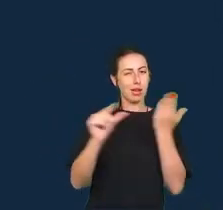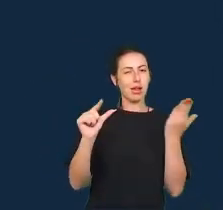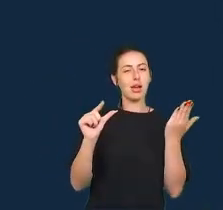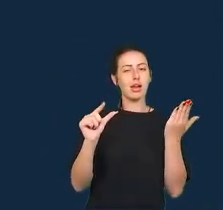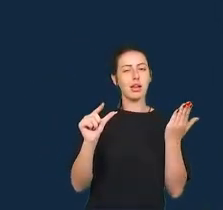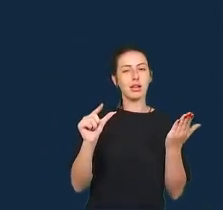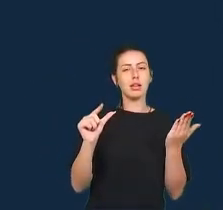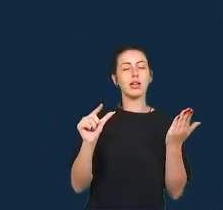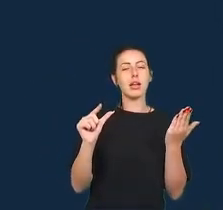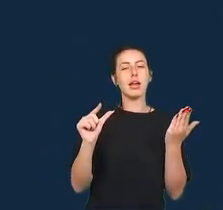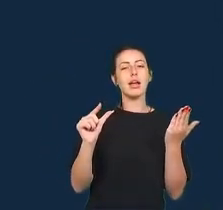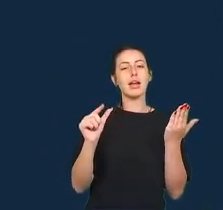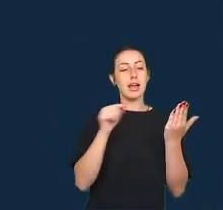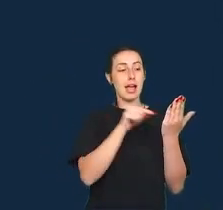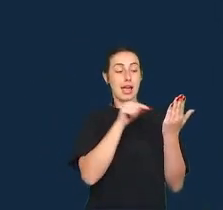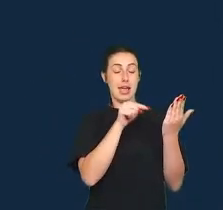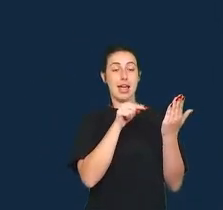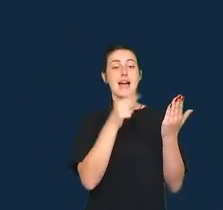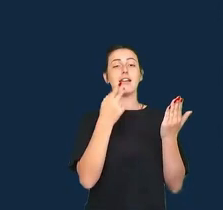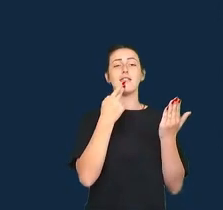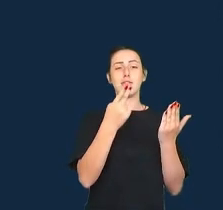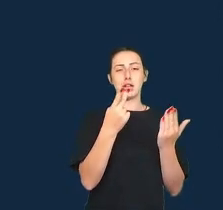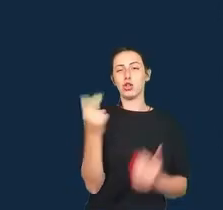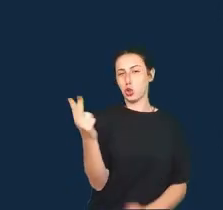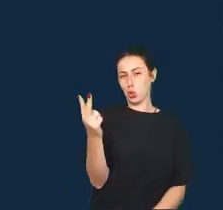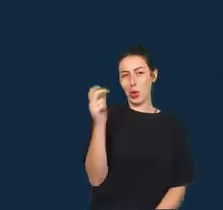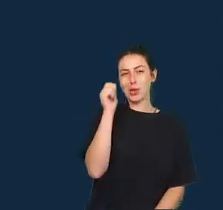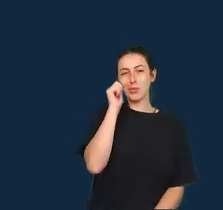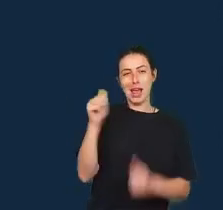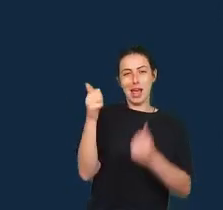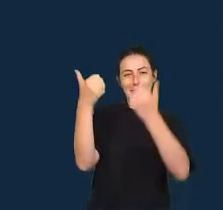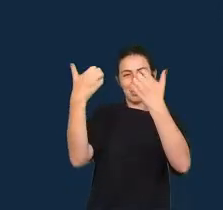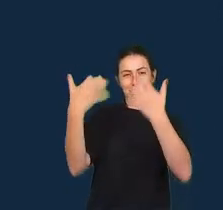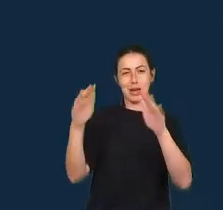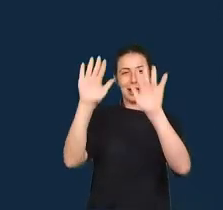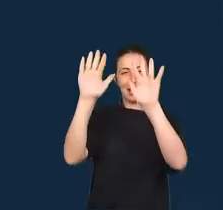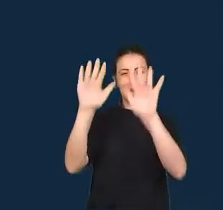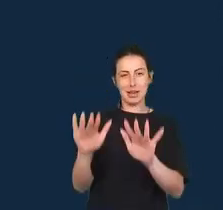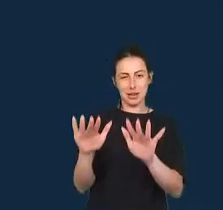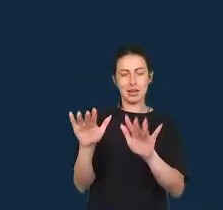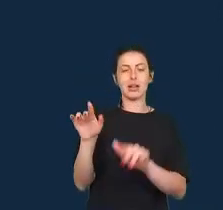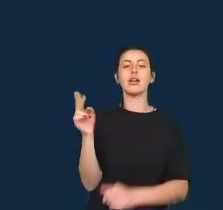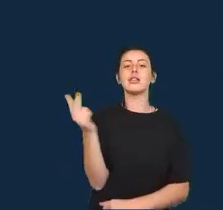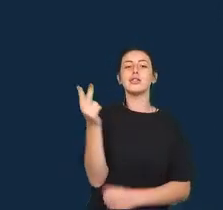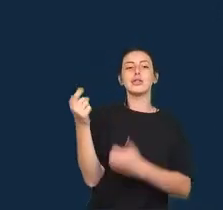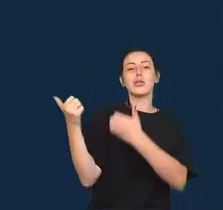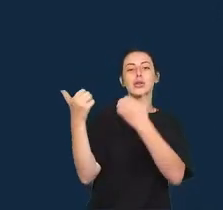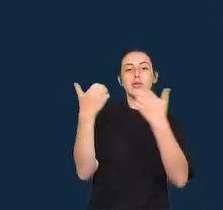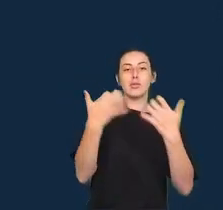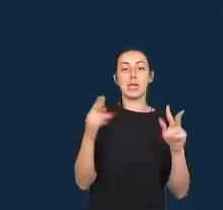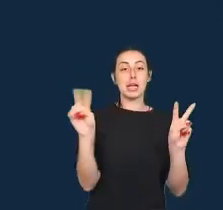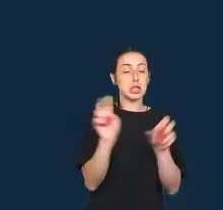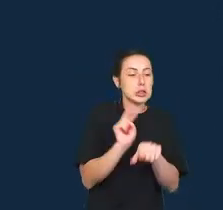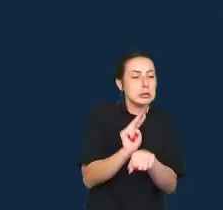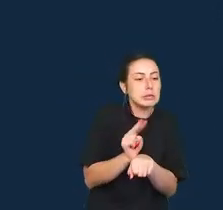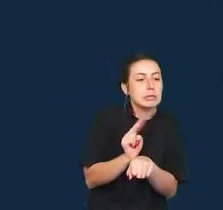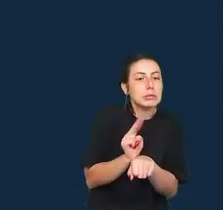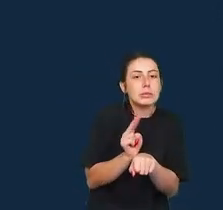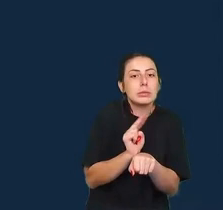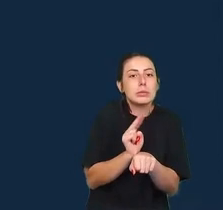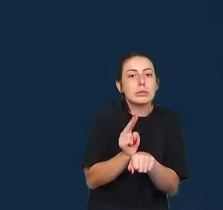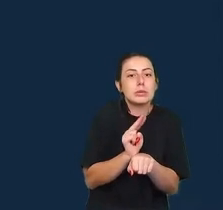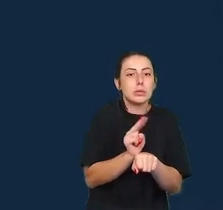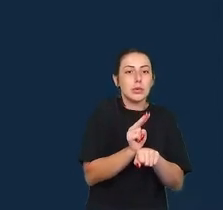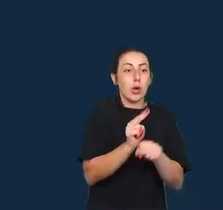Kukutai e Maggie Walter essas duas elas falam sobre a vigilância estatística dos povos